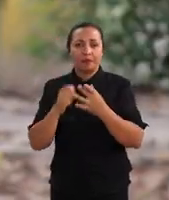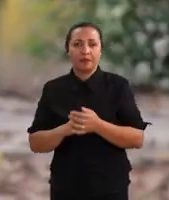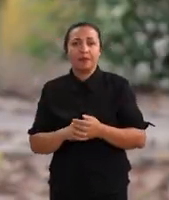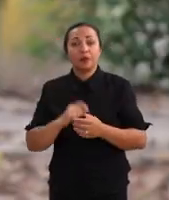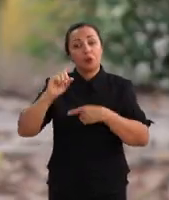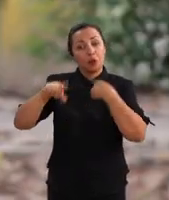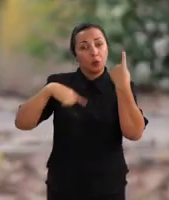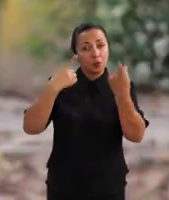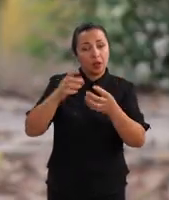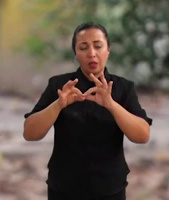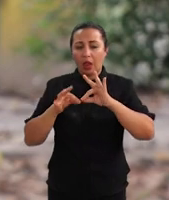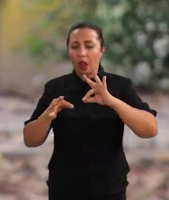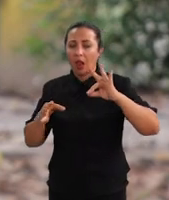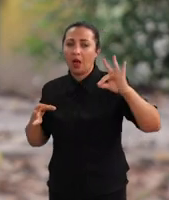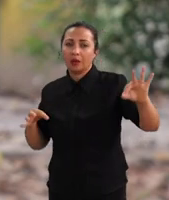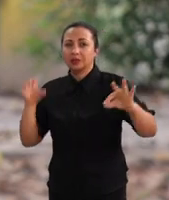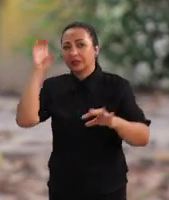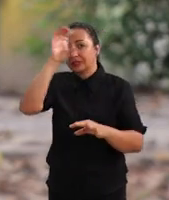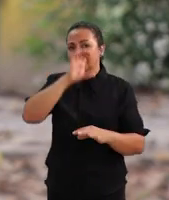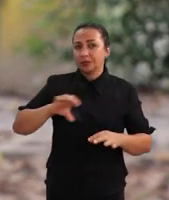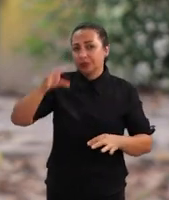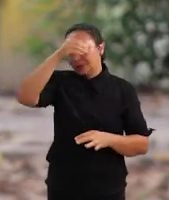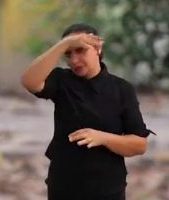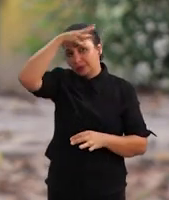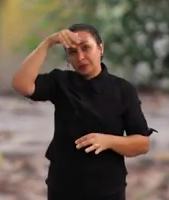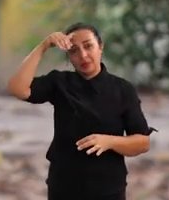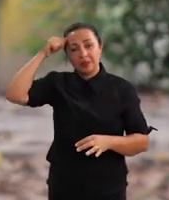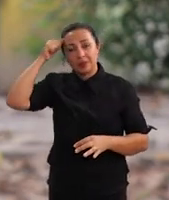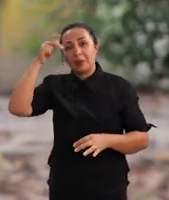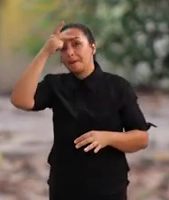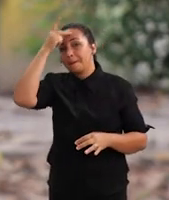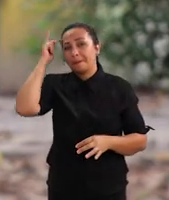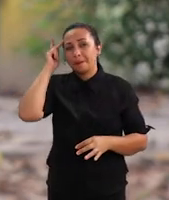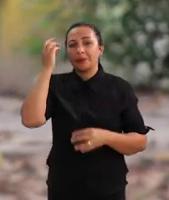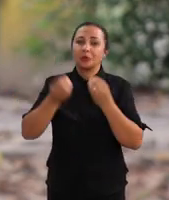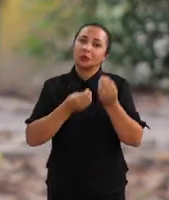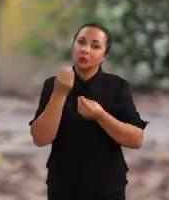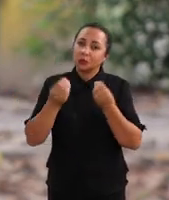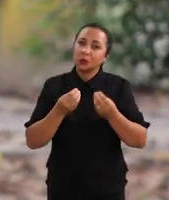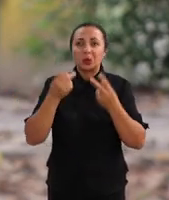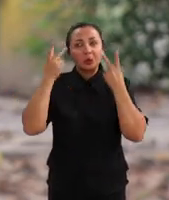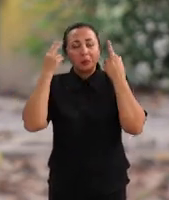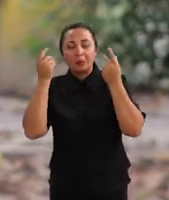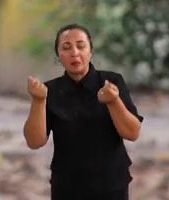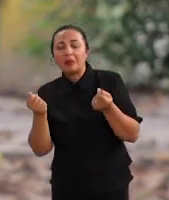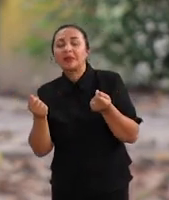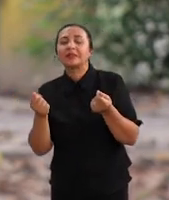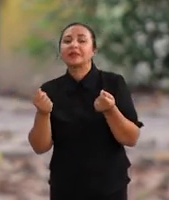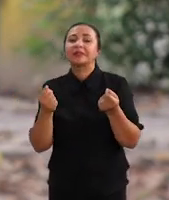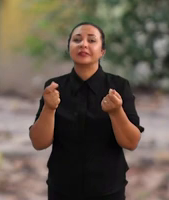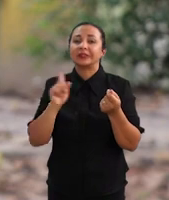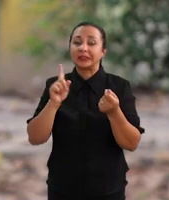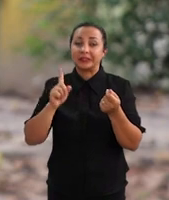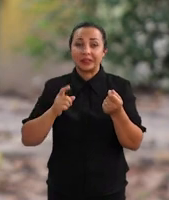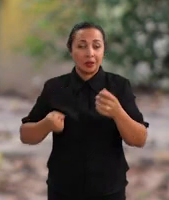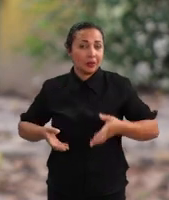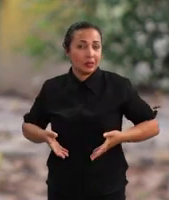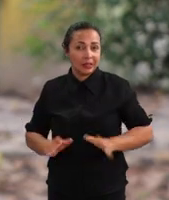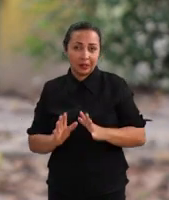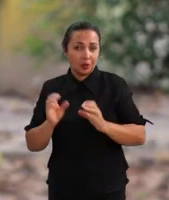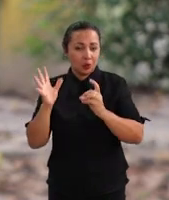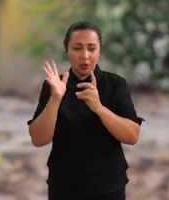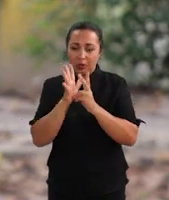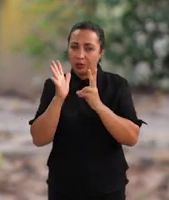bem distante da região amazônica, pessoas comuns, que não necessariamente descendentes de